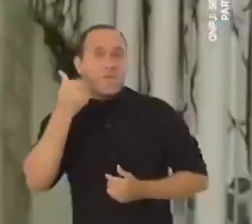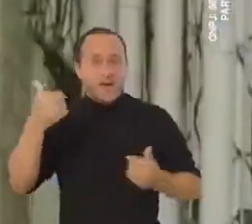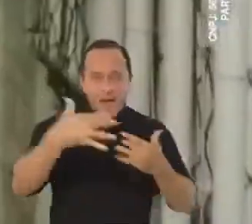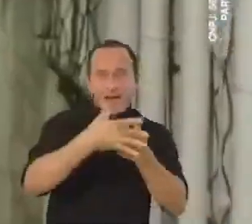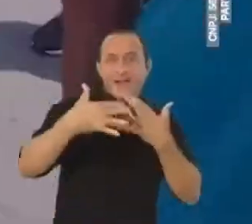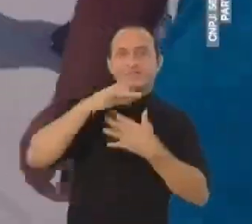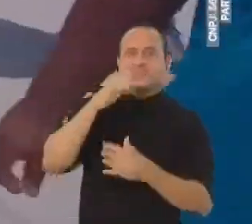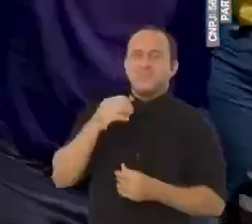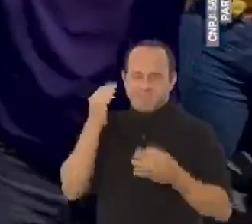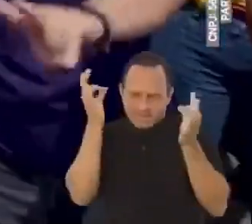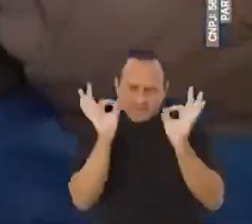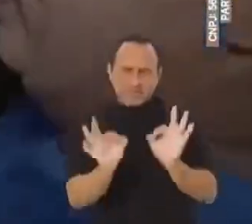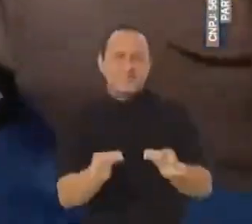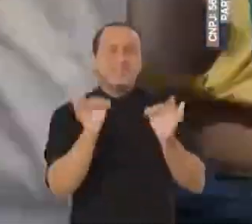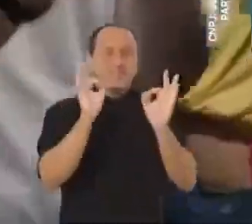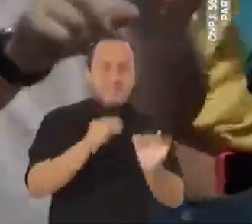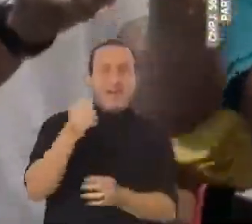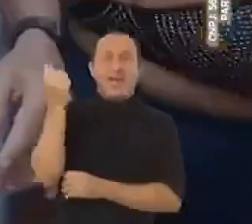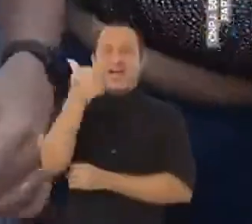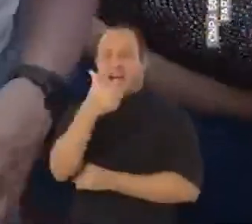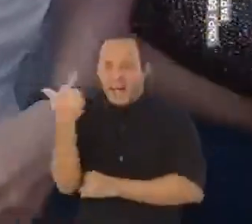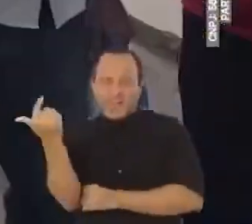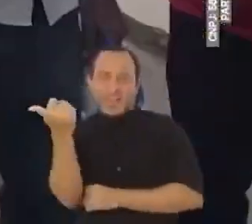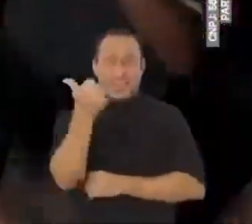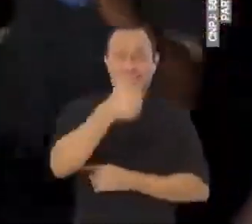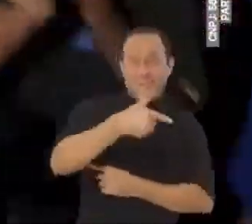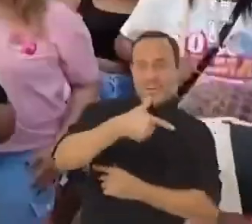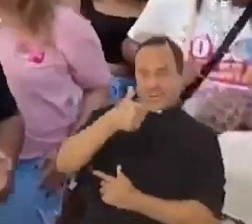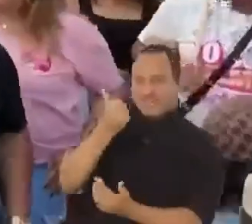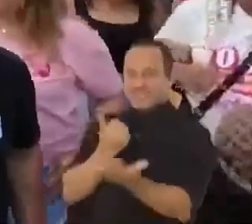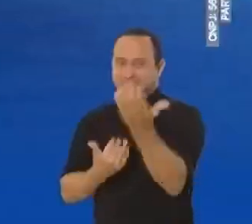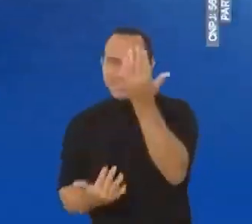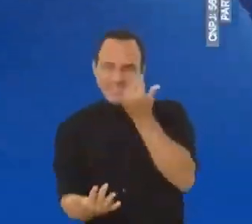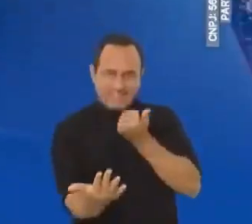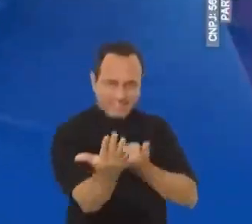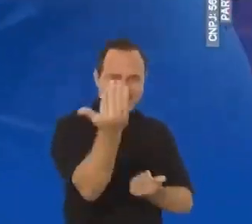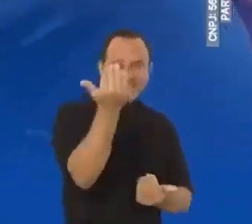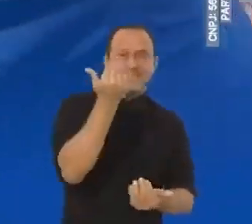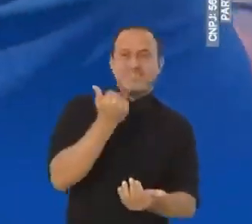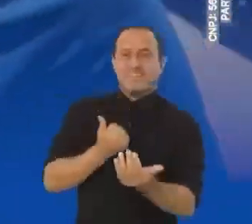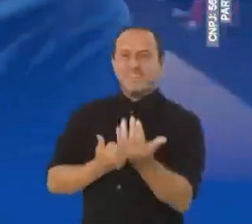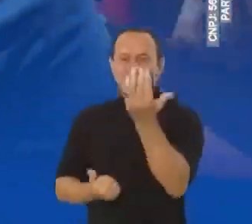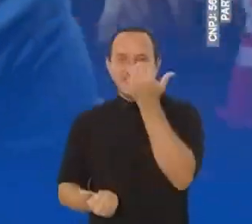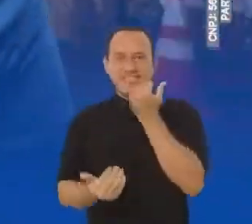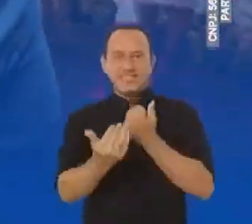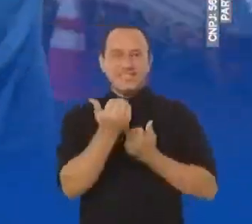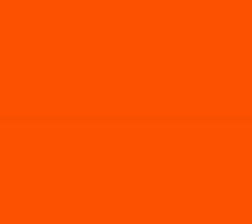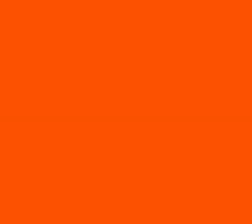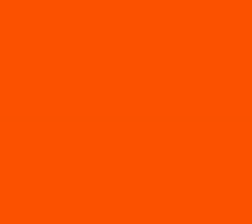Fabiana é o melhor para Aracaju, não tem conversa. É doce!